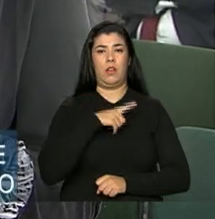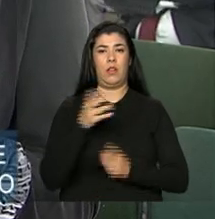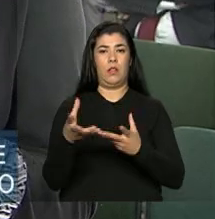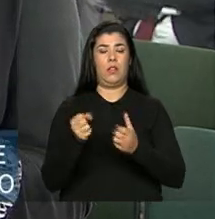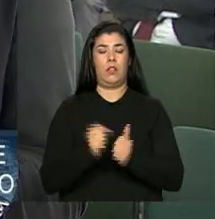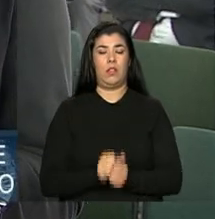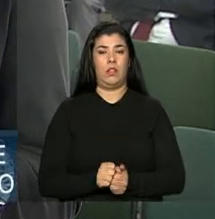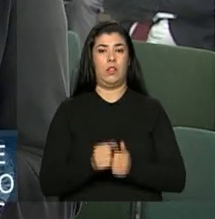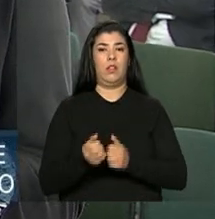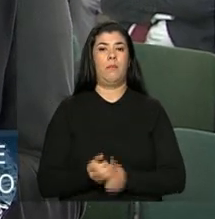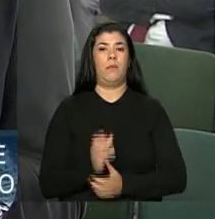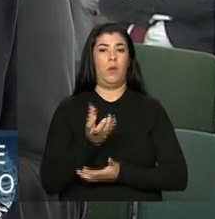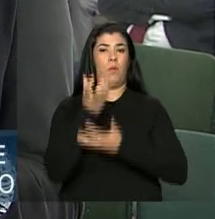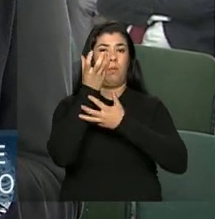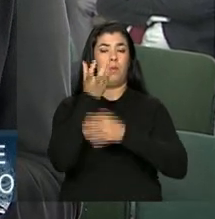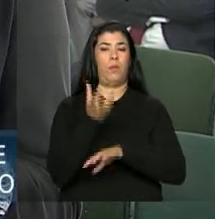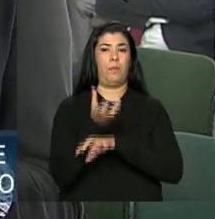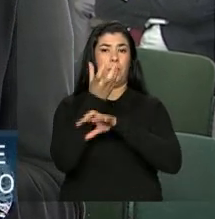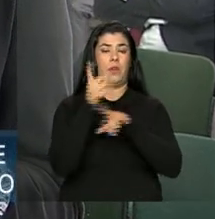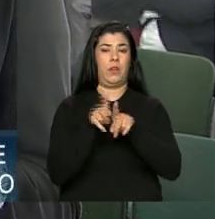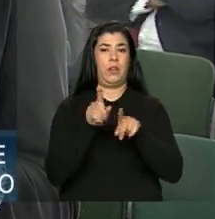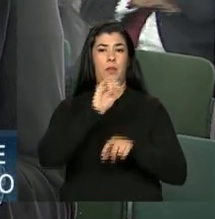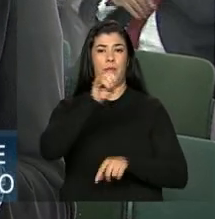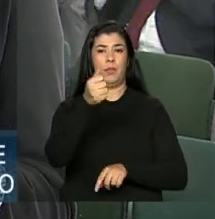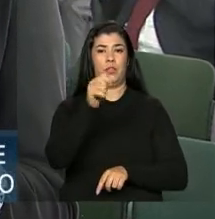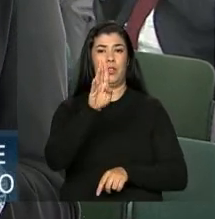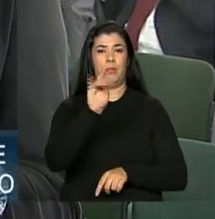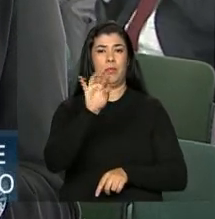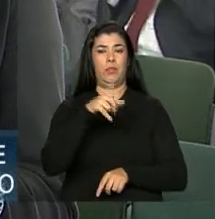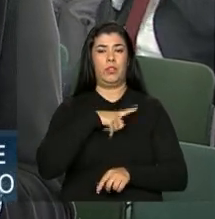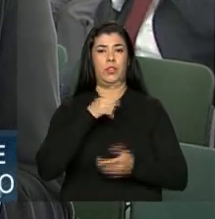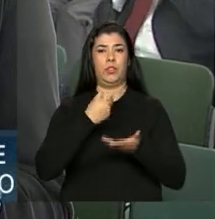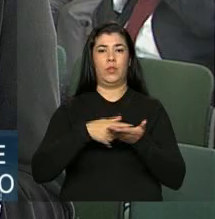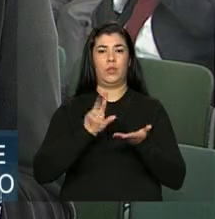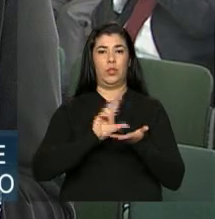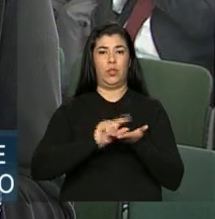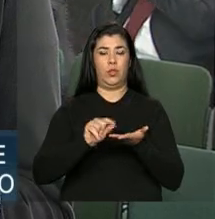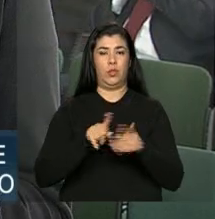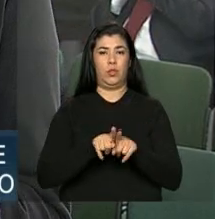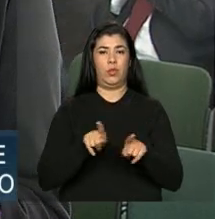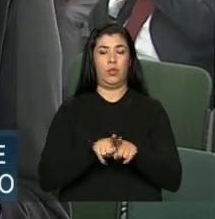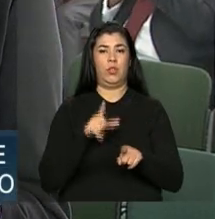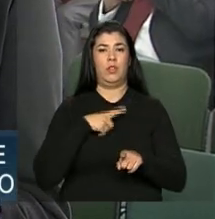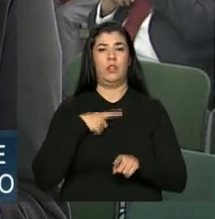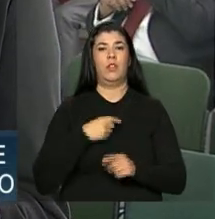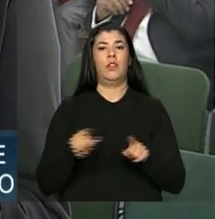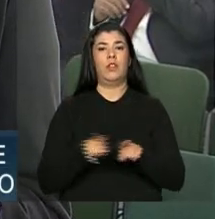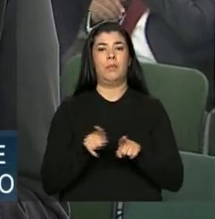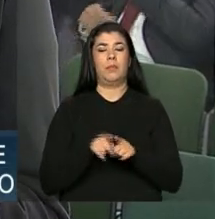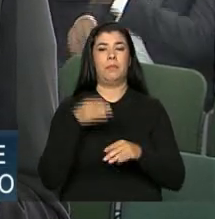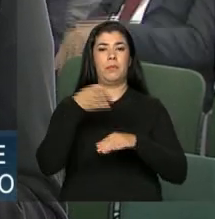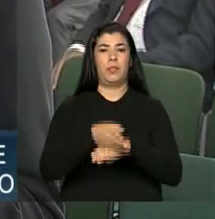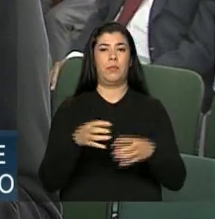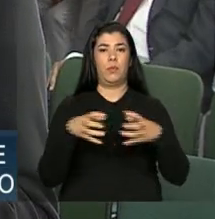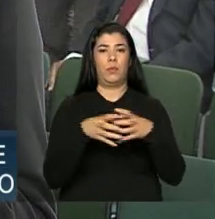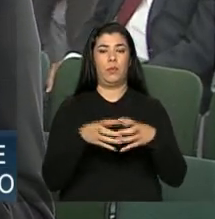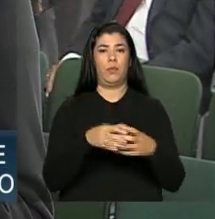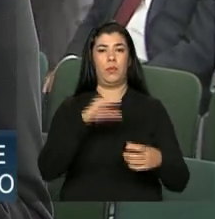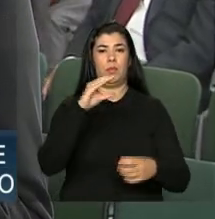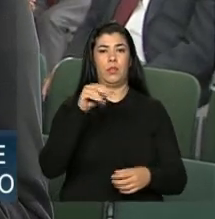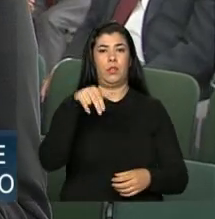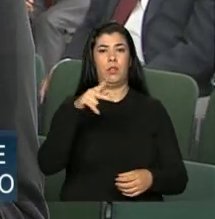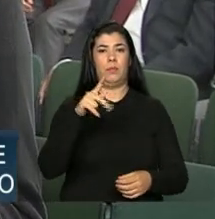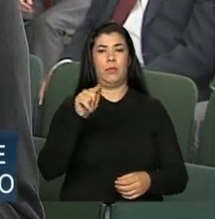ensaio. O novo ministro da Educação foi membro do Conselho Deliberativo do CNPq, integrou o